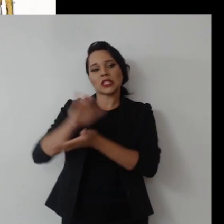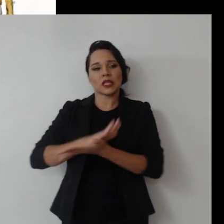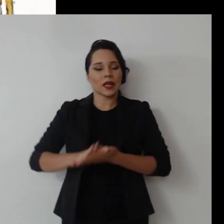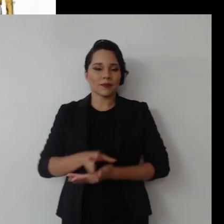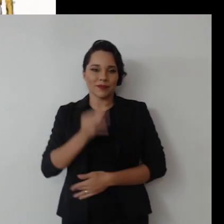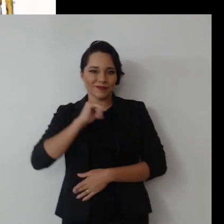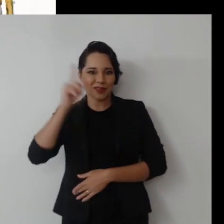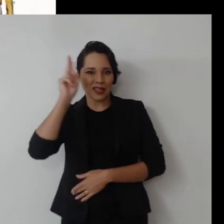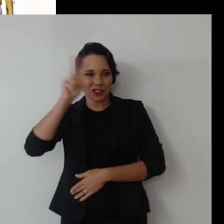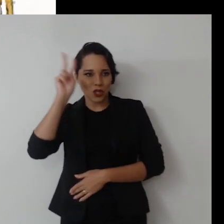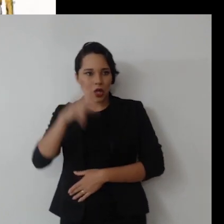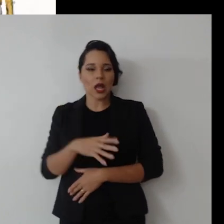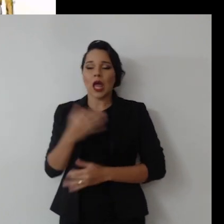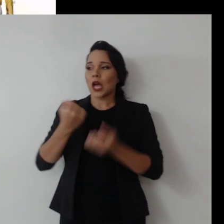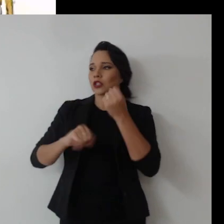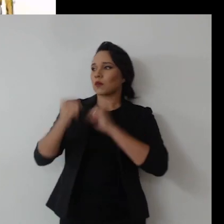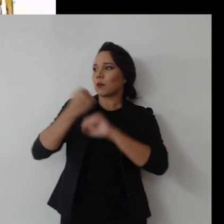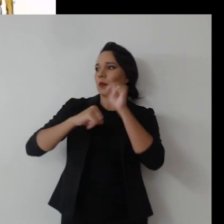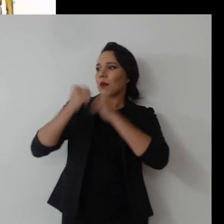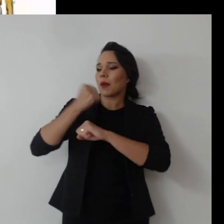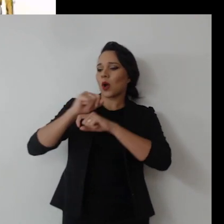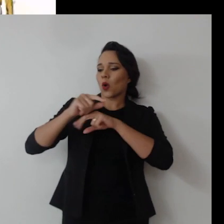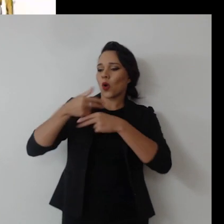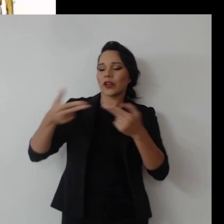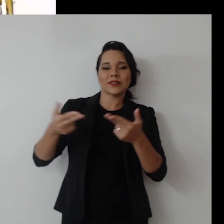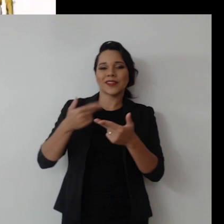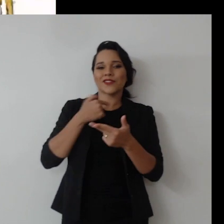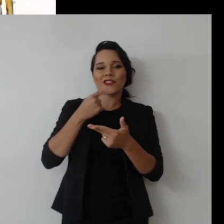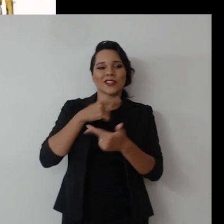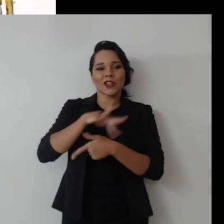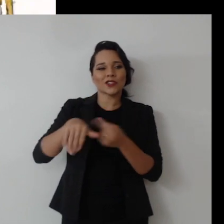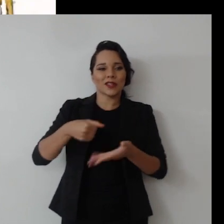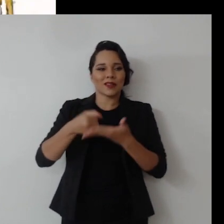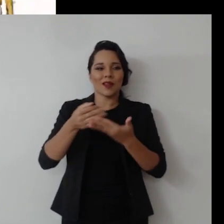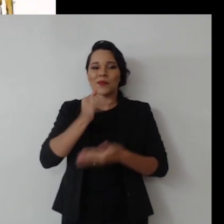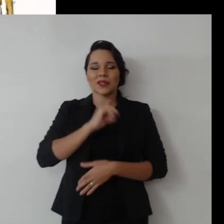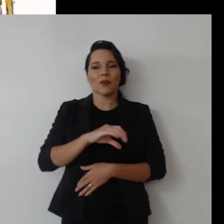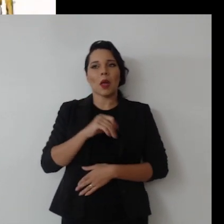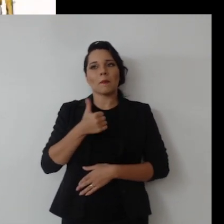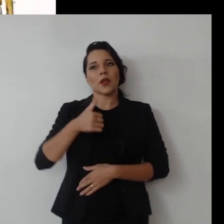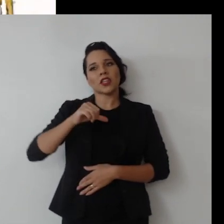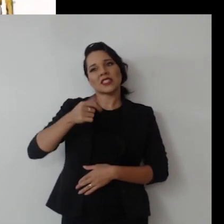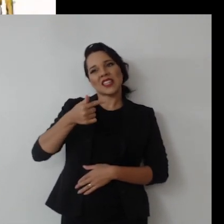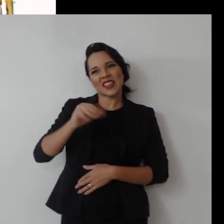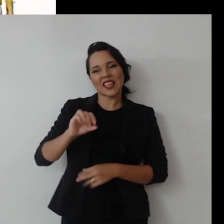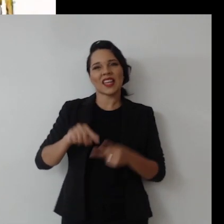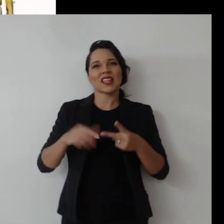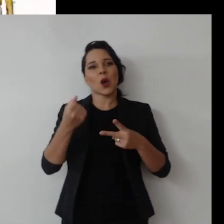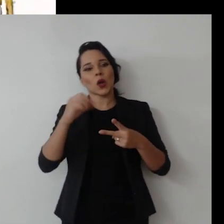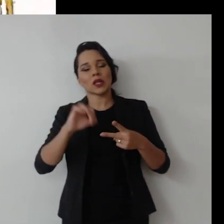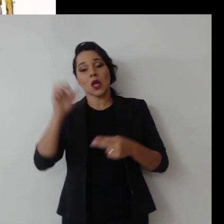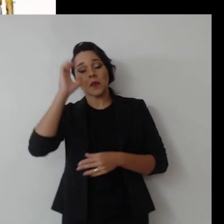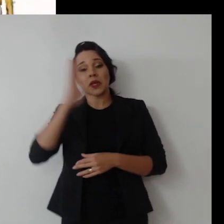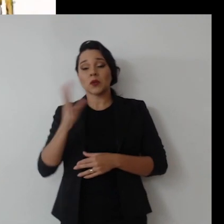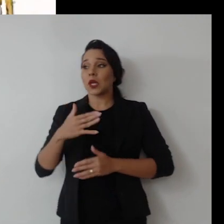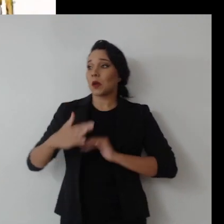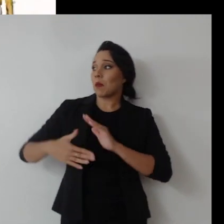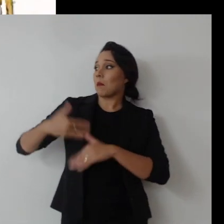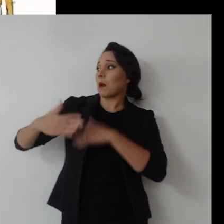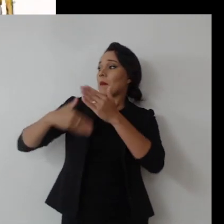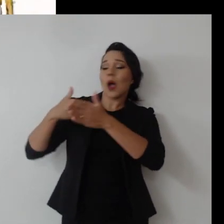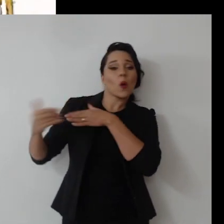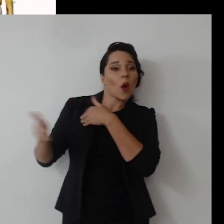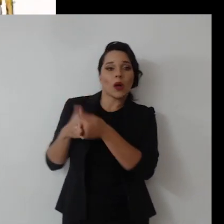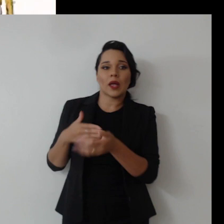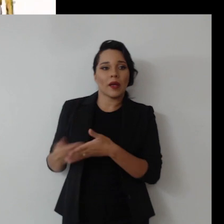nós construímos uma matriz produtiva insustentável, a gente teve a década de 70, 60, 70, 80, que o Brasil queria crescer a